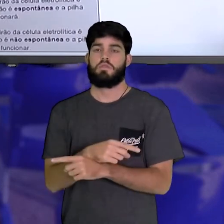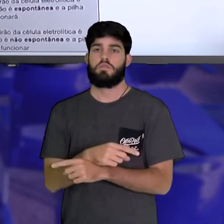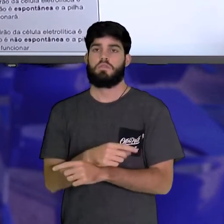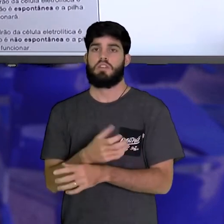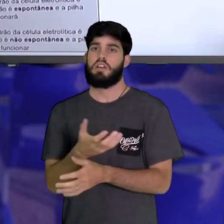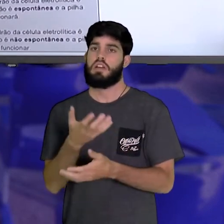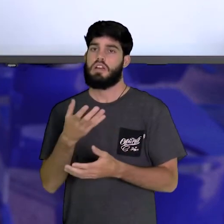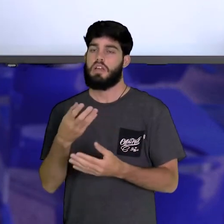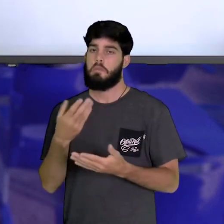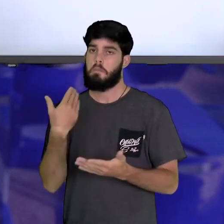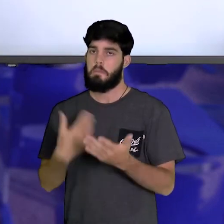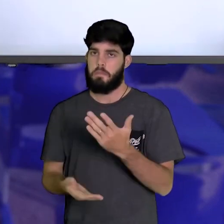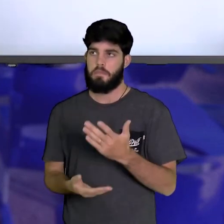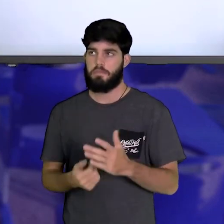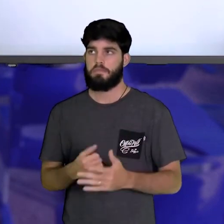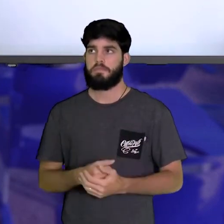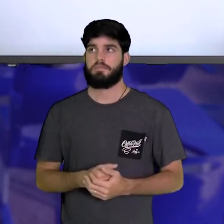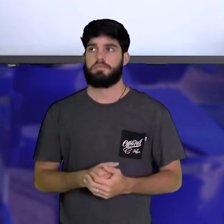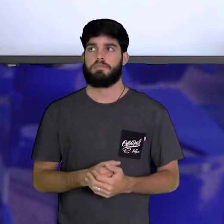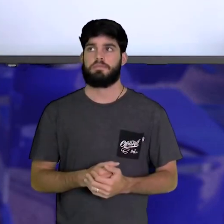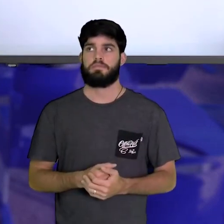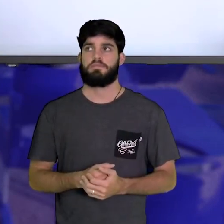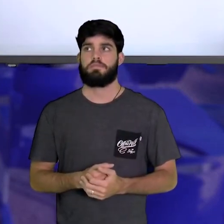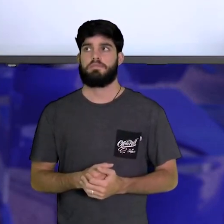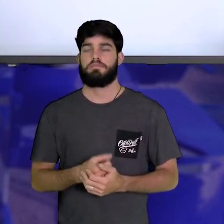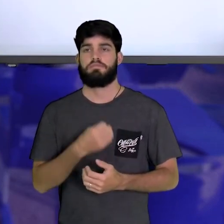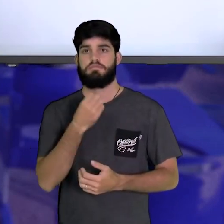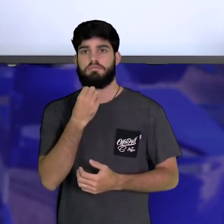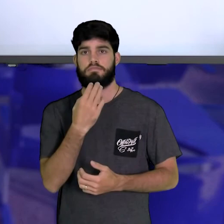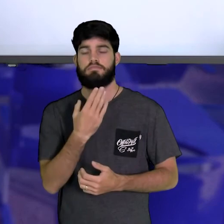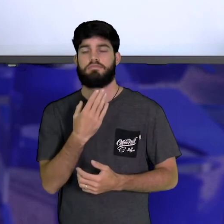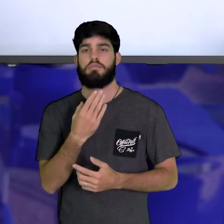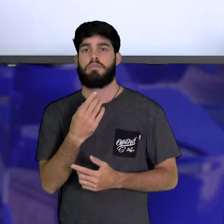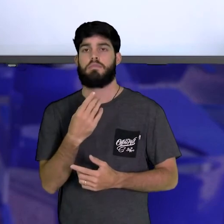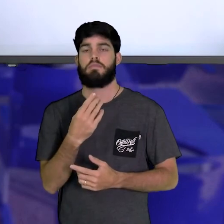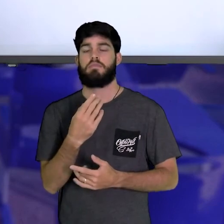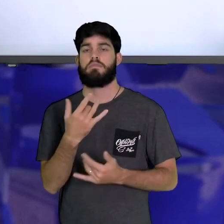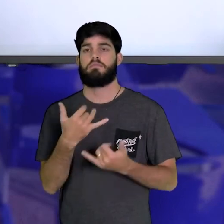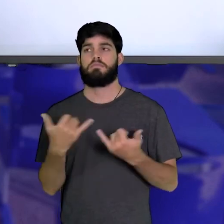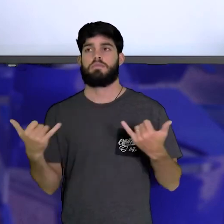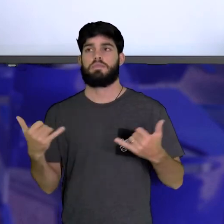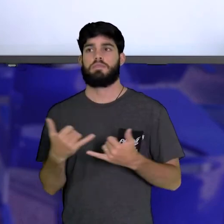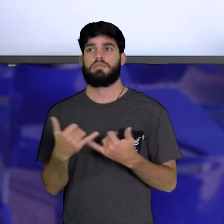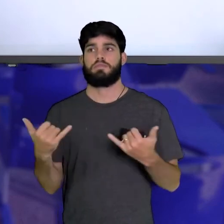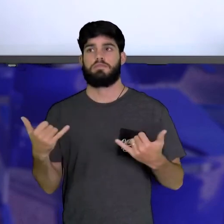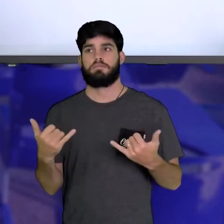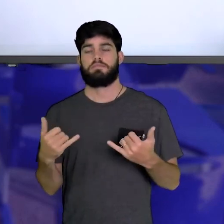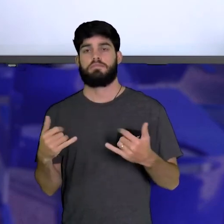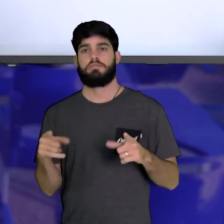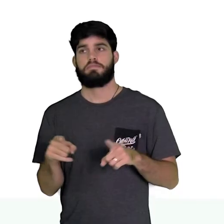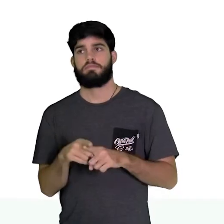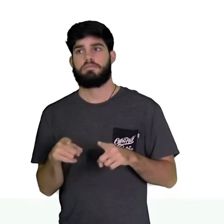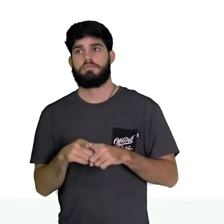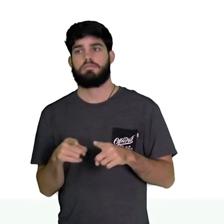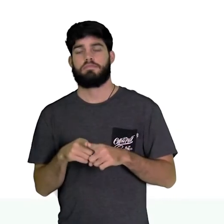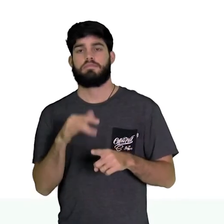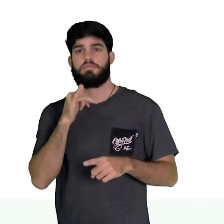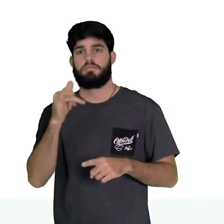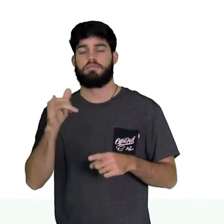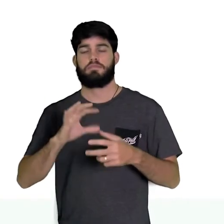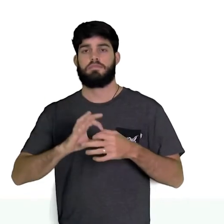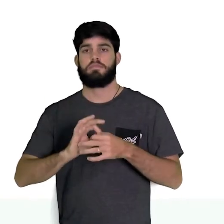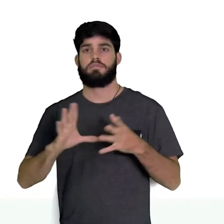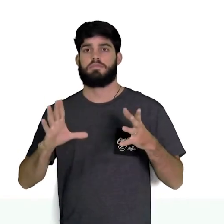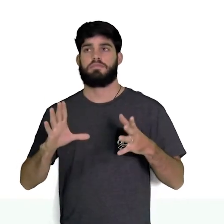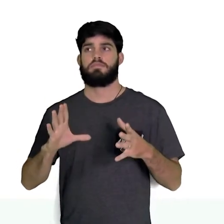ele quer perder o elétron. bom, em pilhas também a gente estuda a energia livre de Gibbs, energia livre de